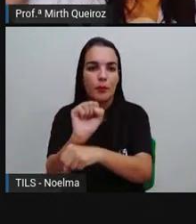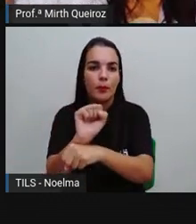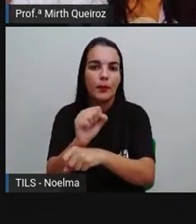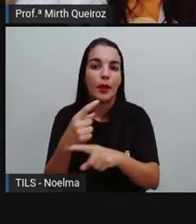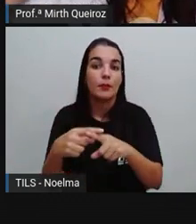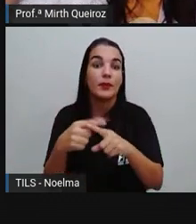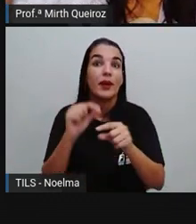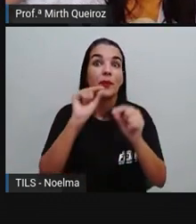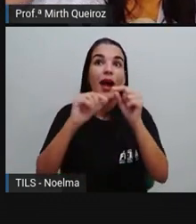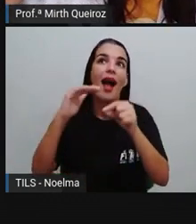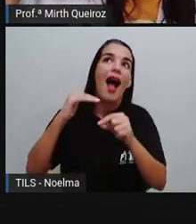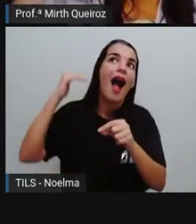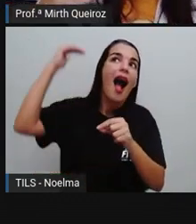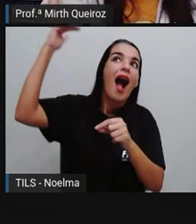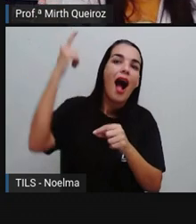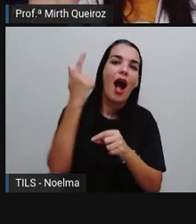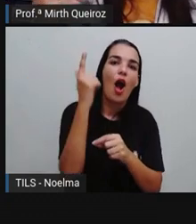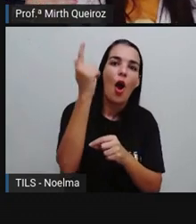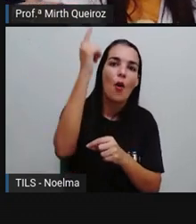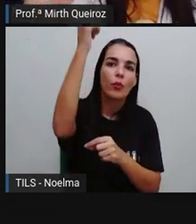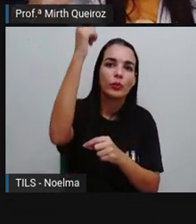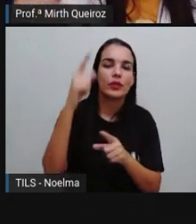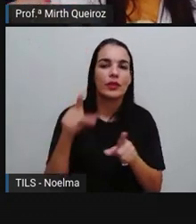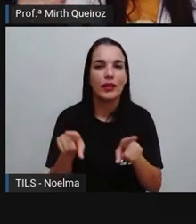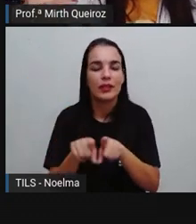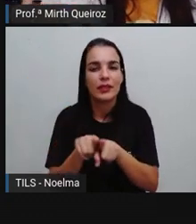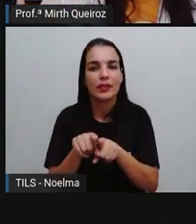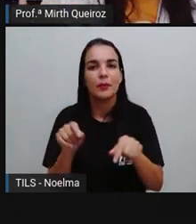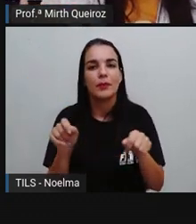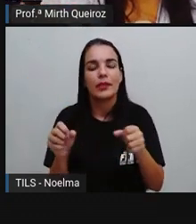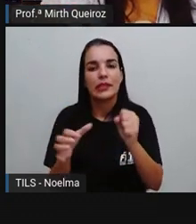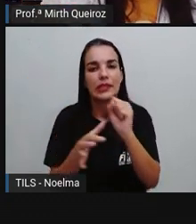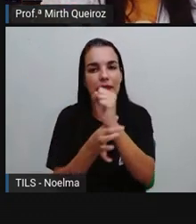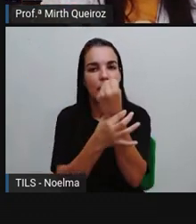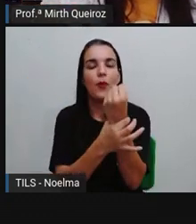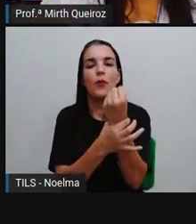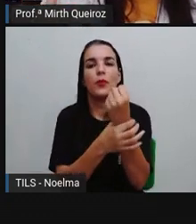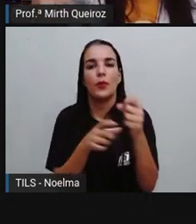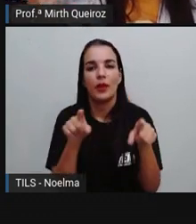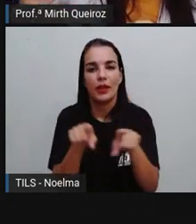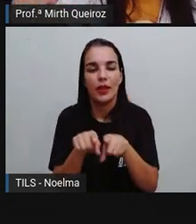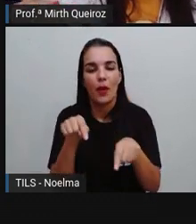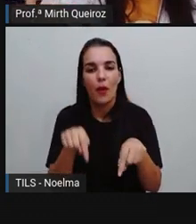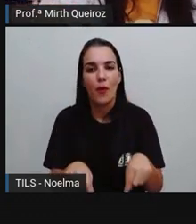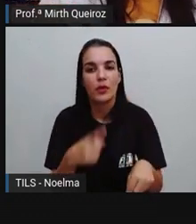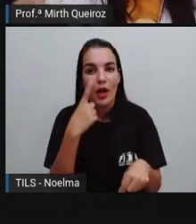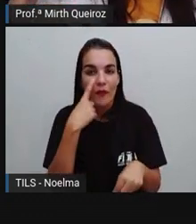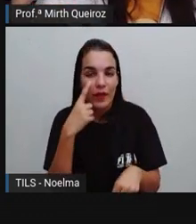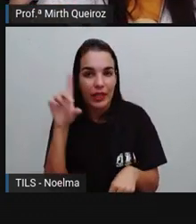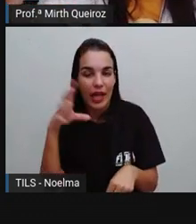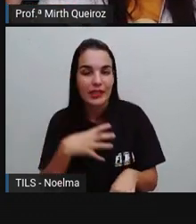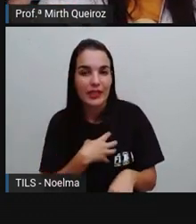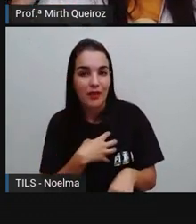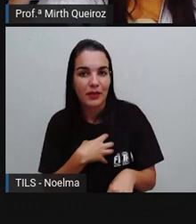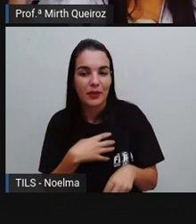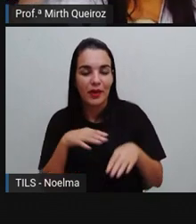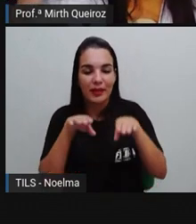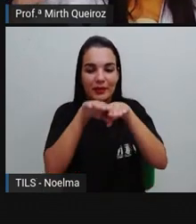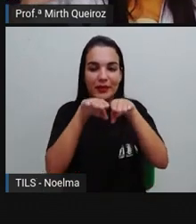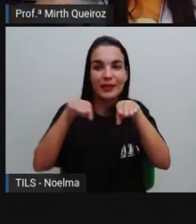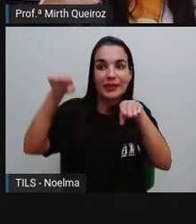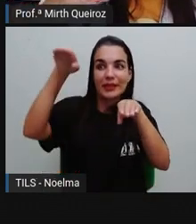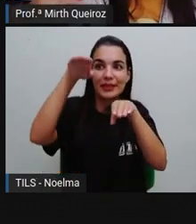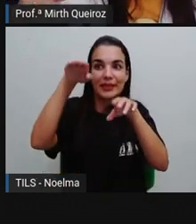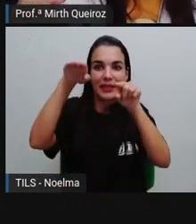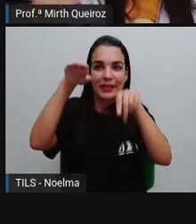ficava na parte mais alta, então seria um local mais seguro. tanto que hoje a gente vê lá em Salvador, na cidade mais alta fica